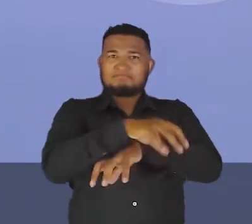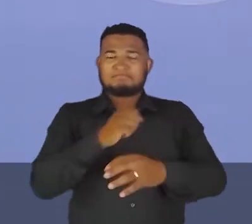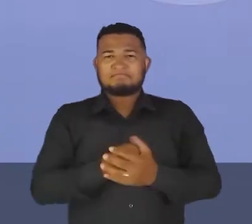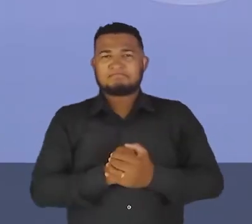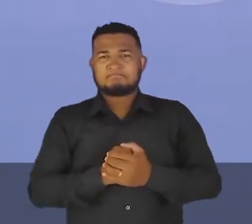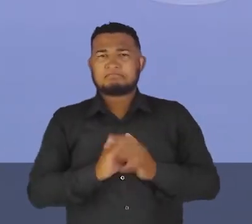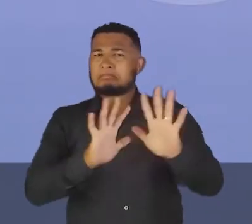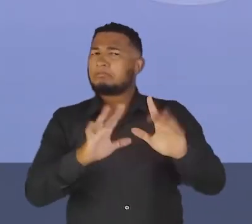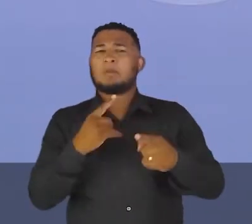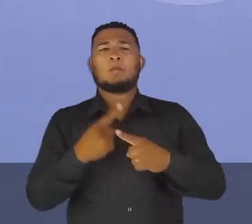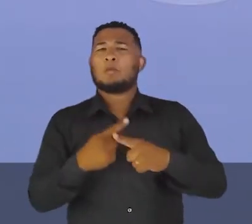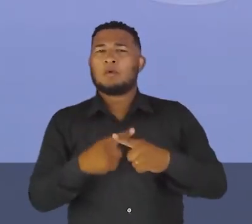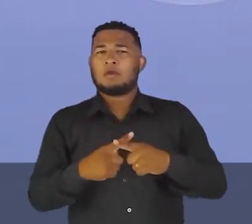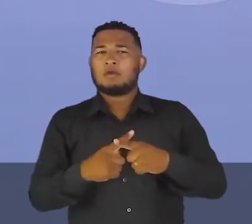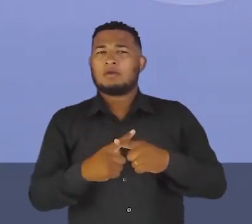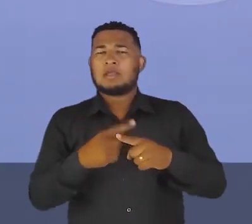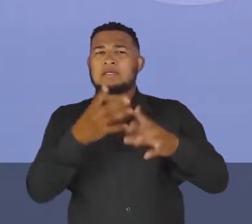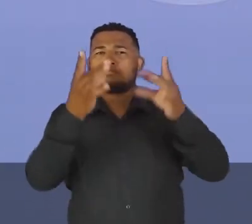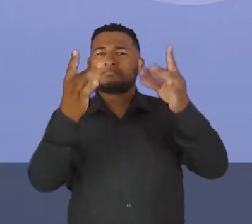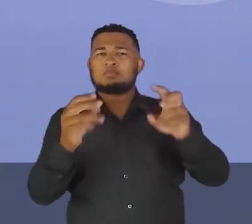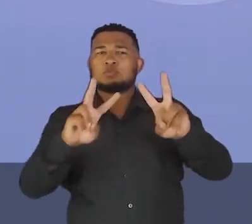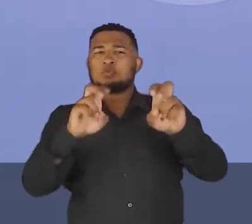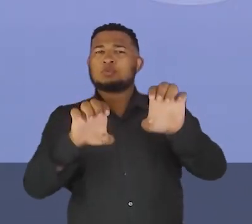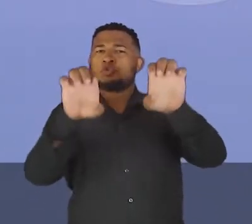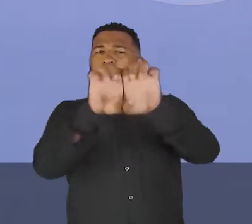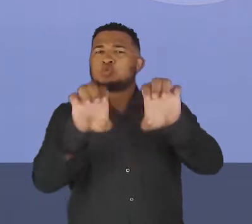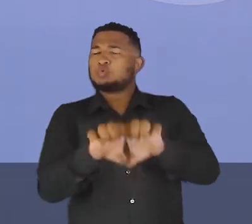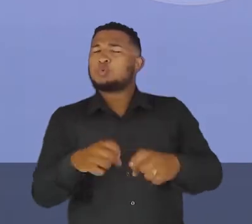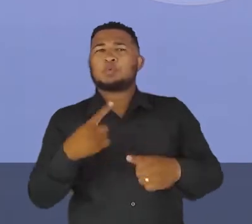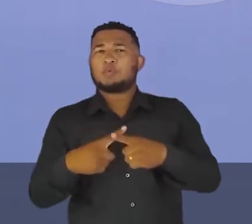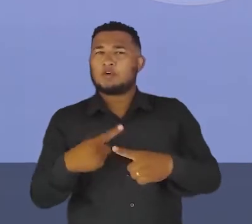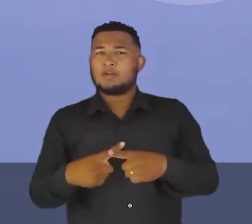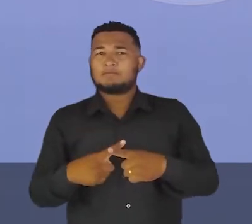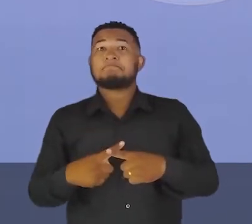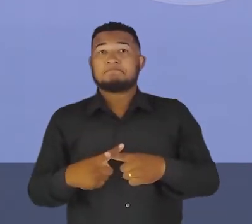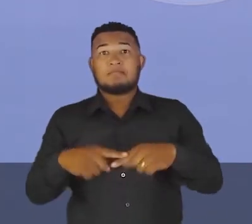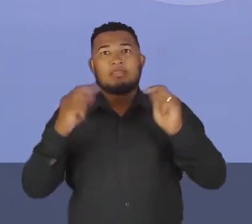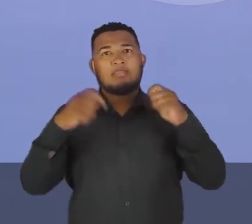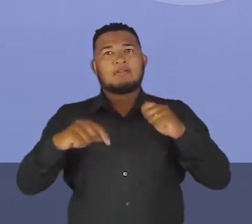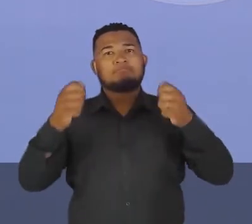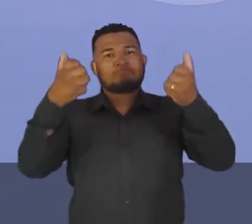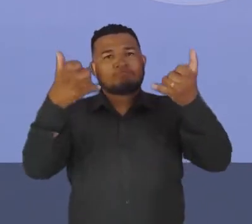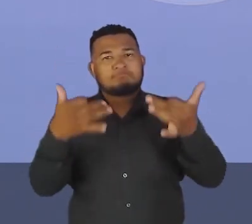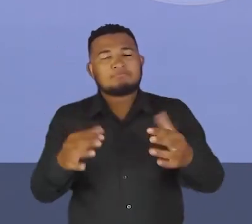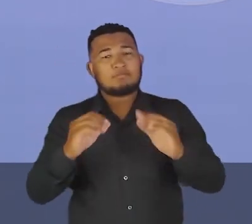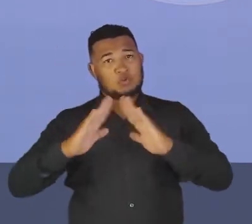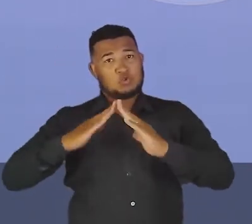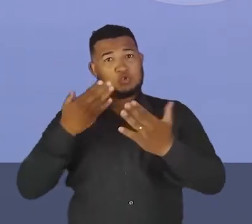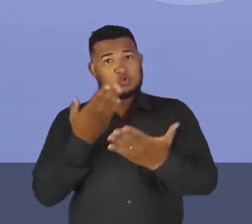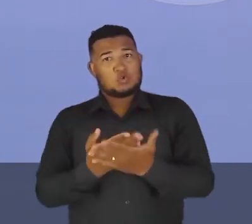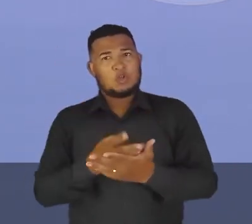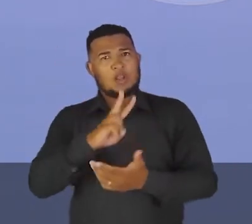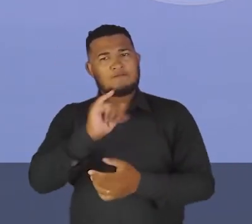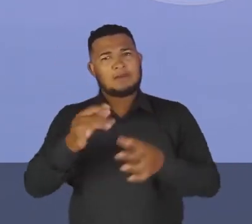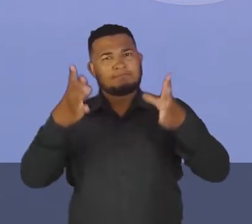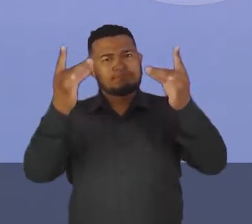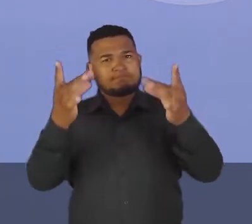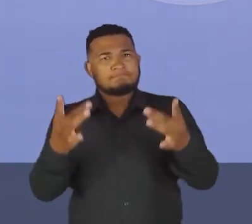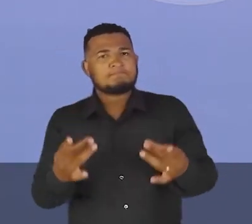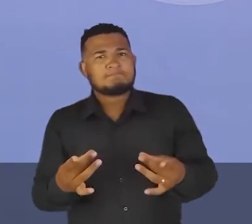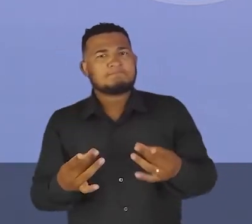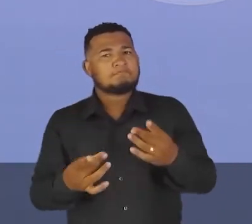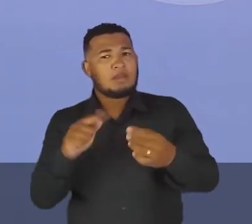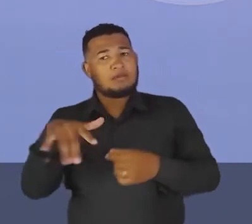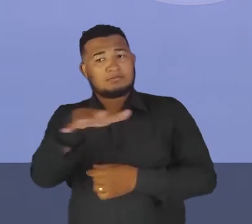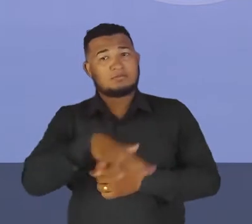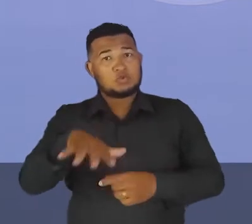por que isso, gente? Por a gente está falando de arquitetura? Porque a gente precisa falar que a escola, como lugar, ela vai definir, ela se define como